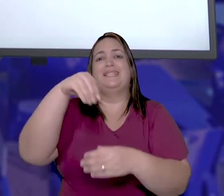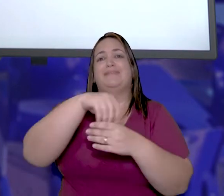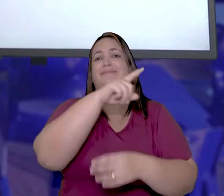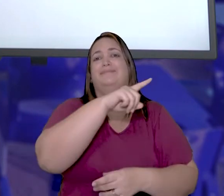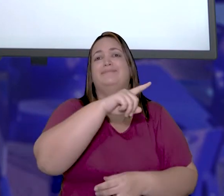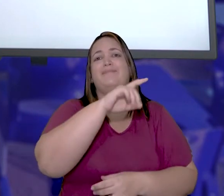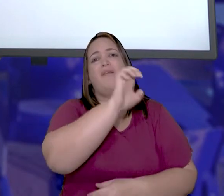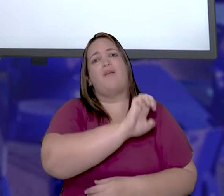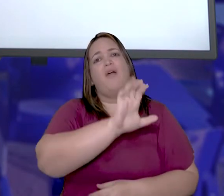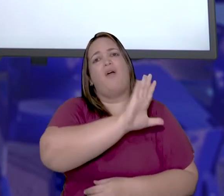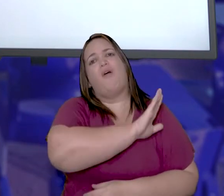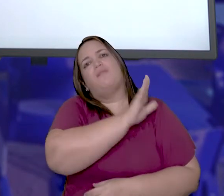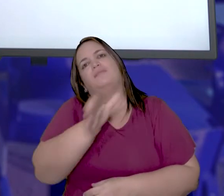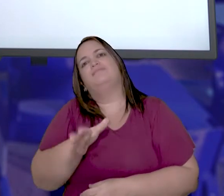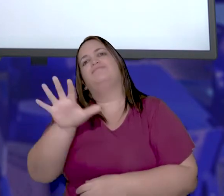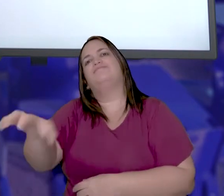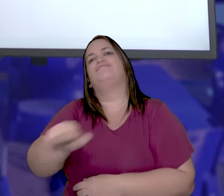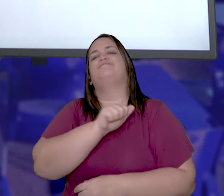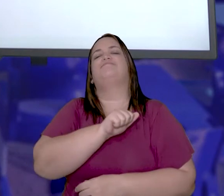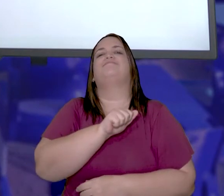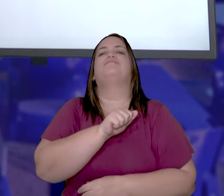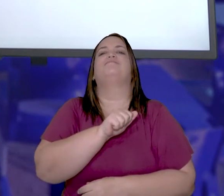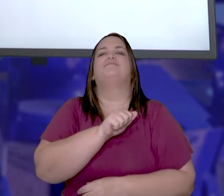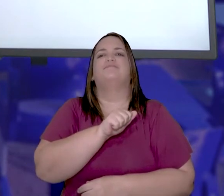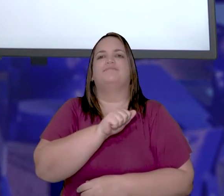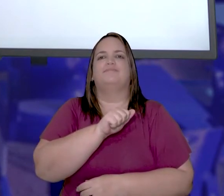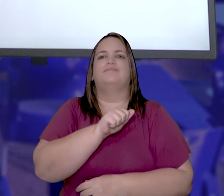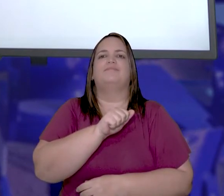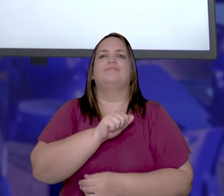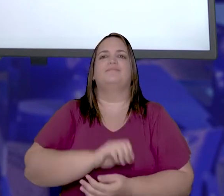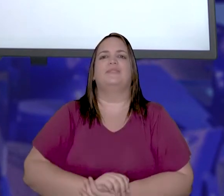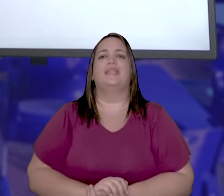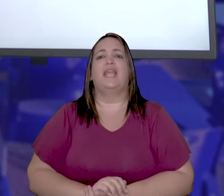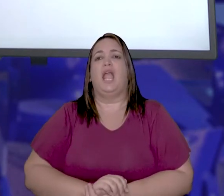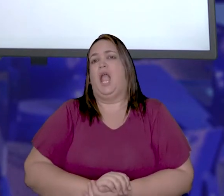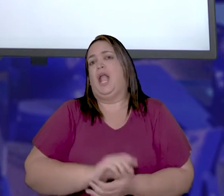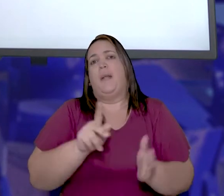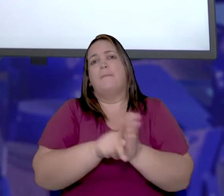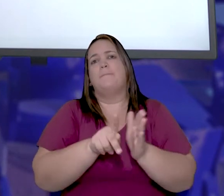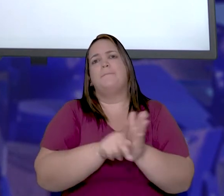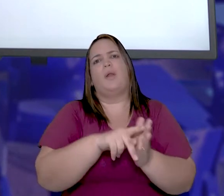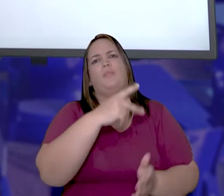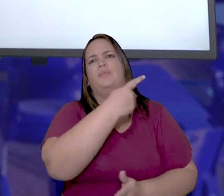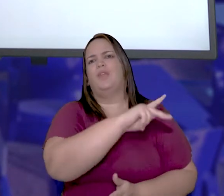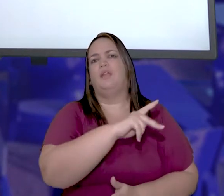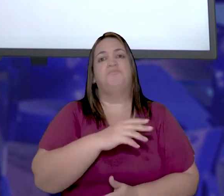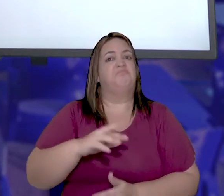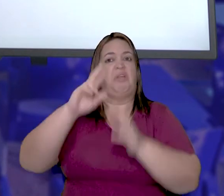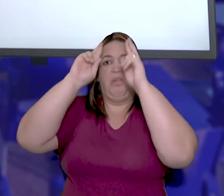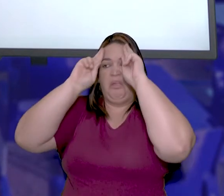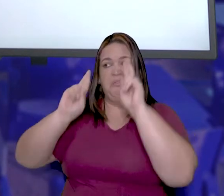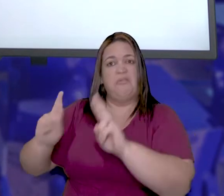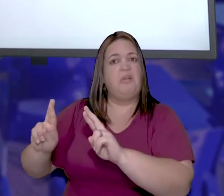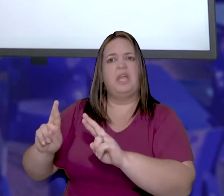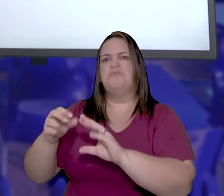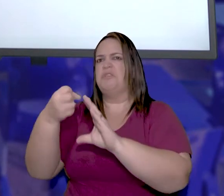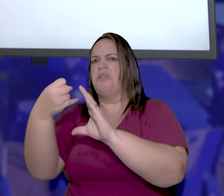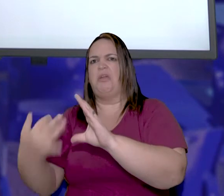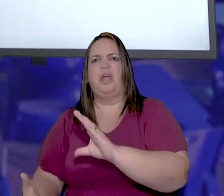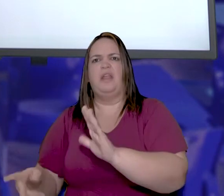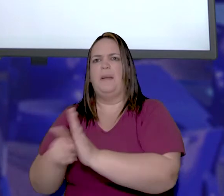para repartir as nações africanas entre as potências europeias de qualquer